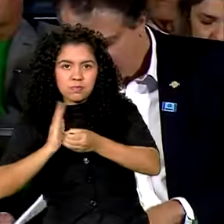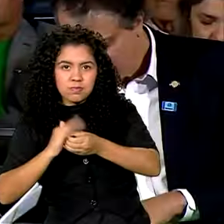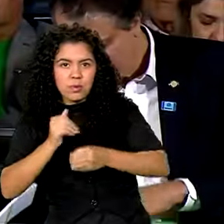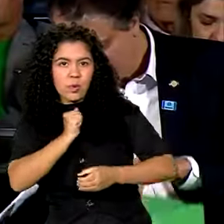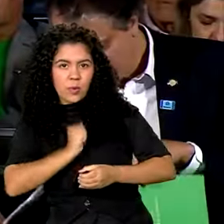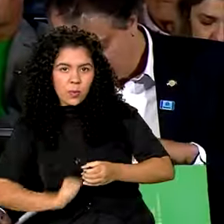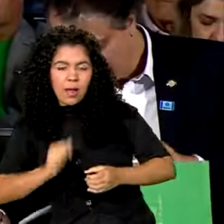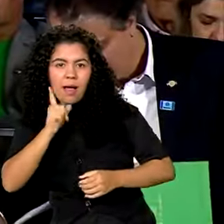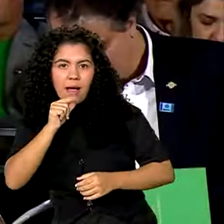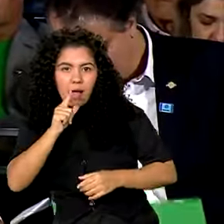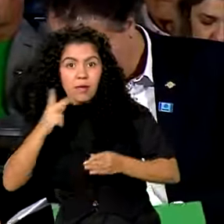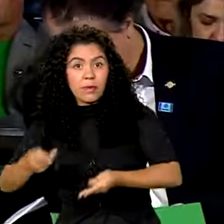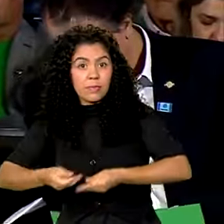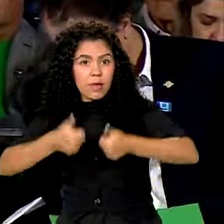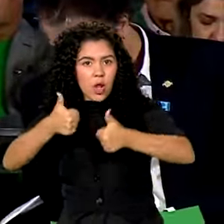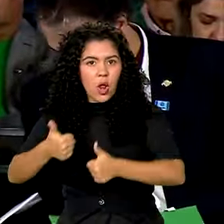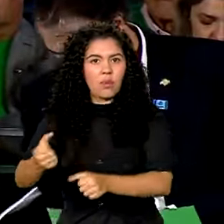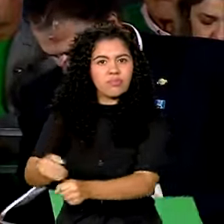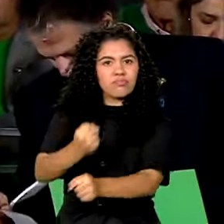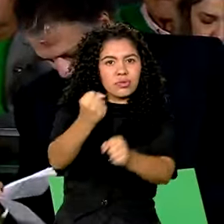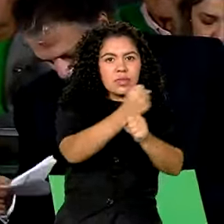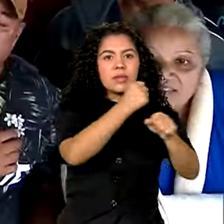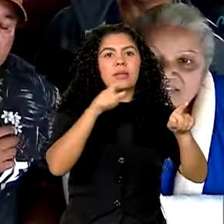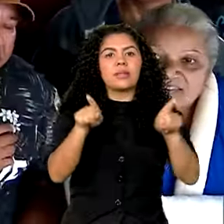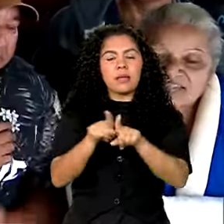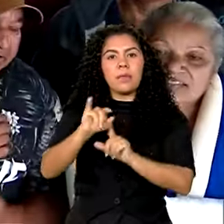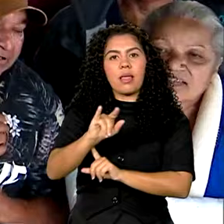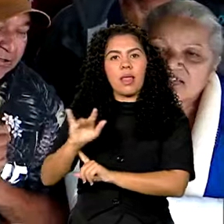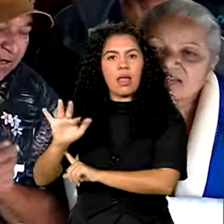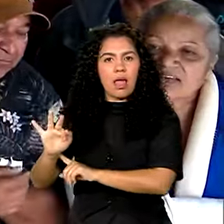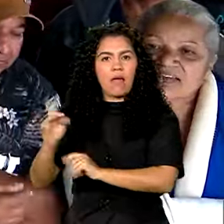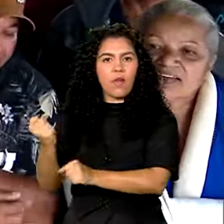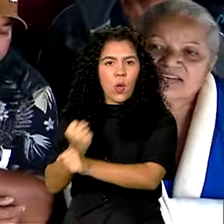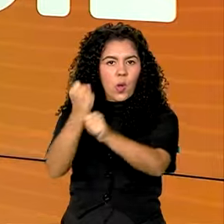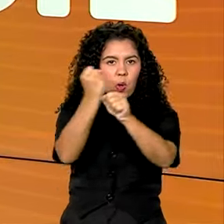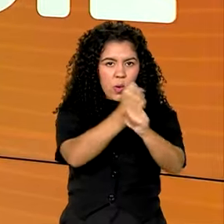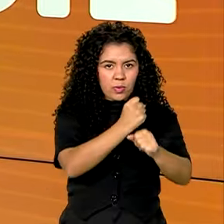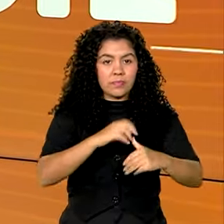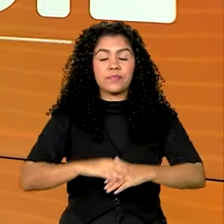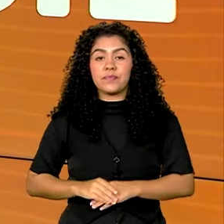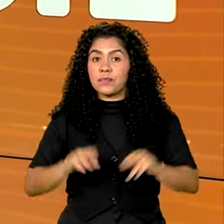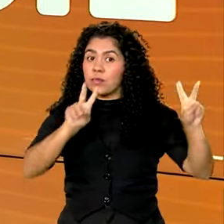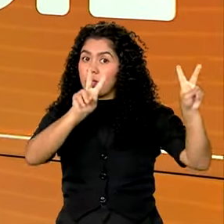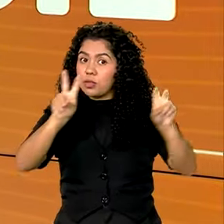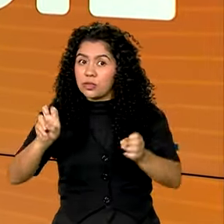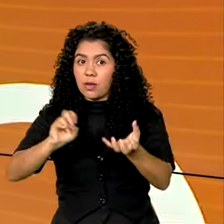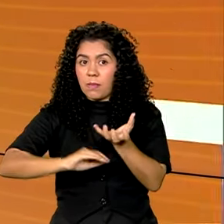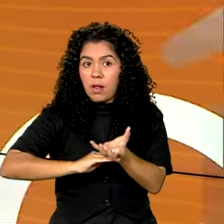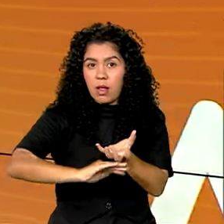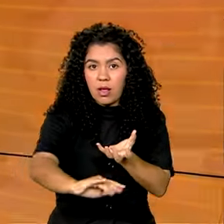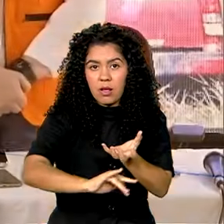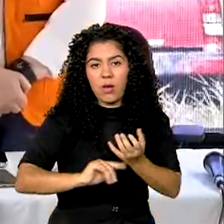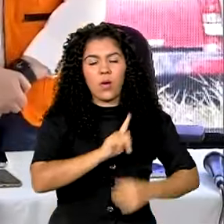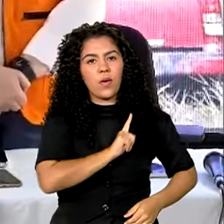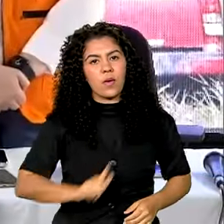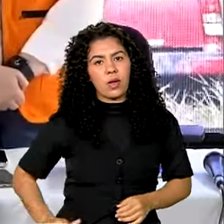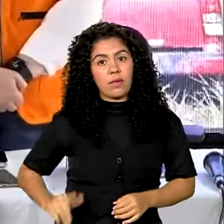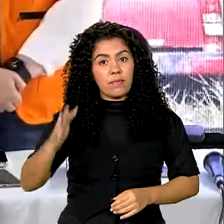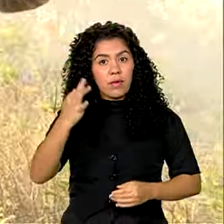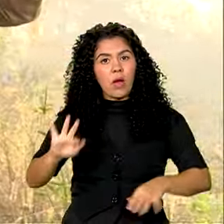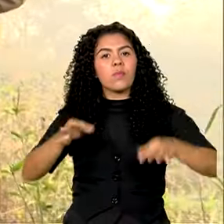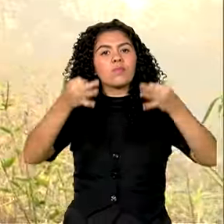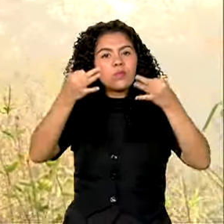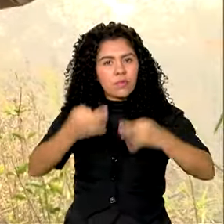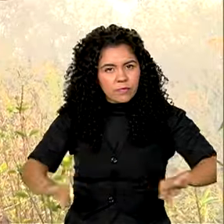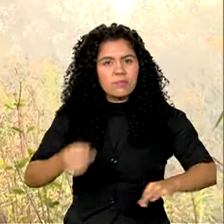população, além da expansão do metrô da cidade e de institutos federais. Pantanal, governo federal reafirma que